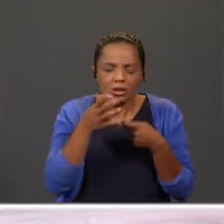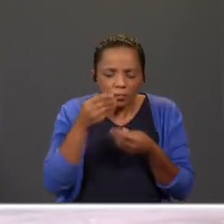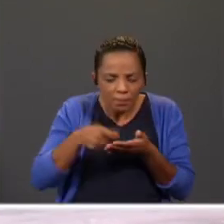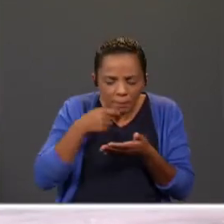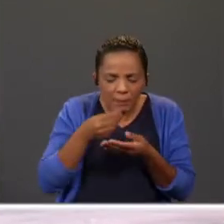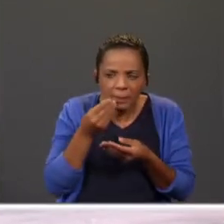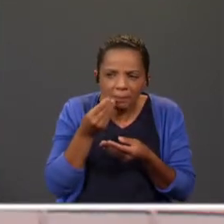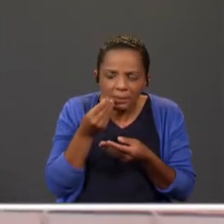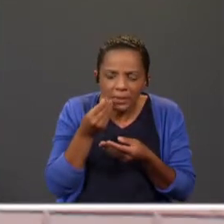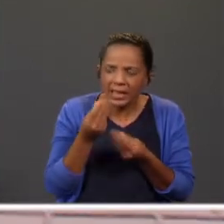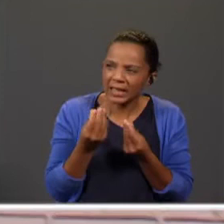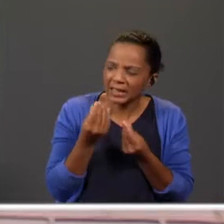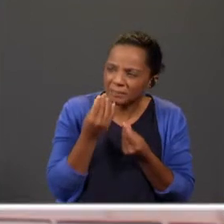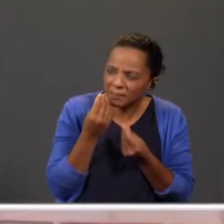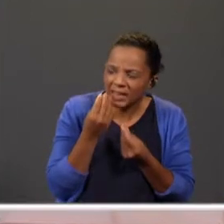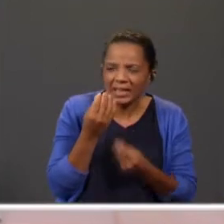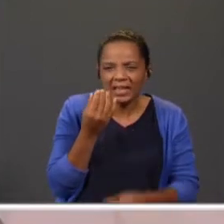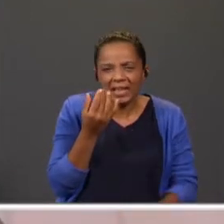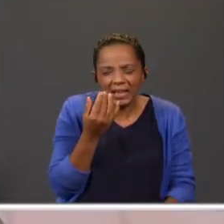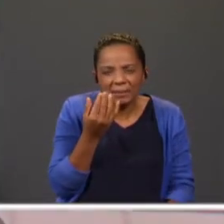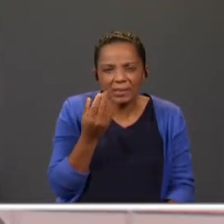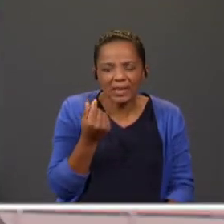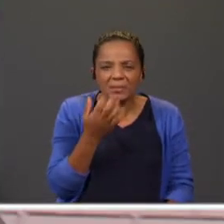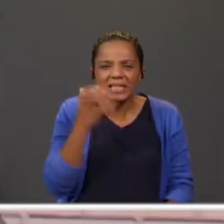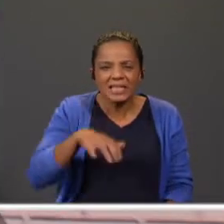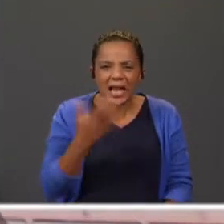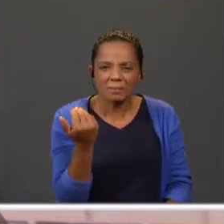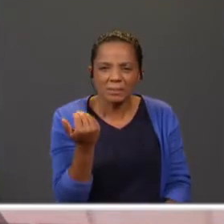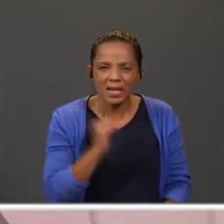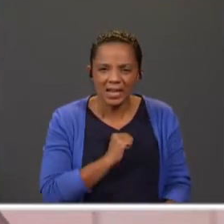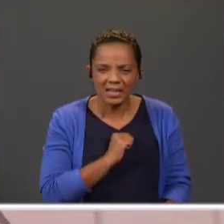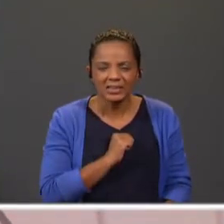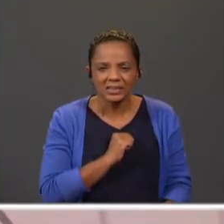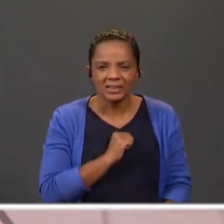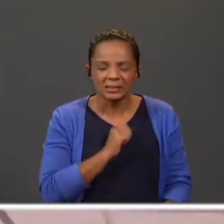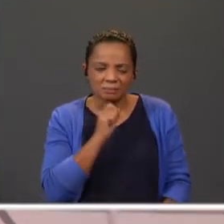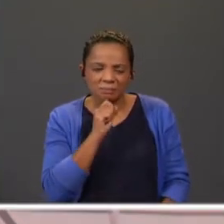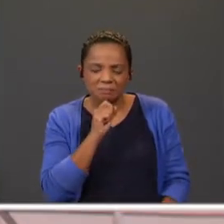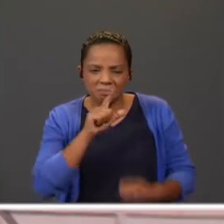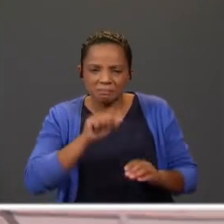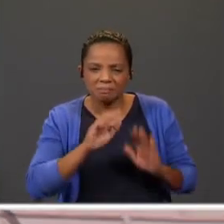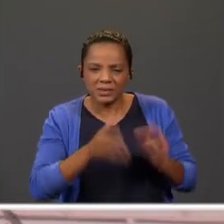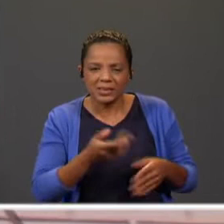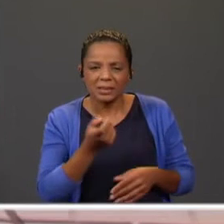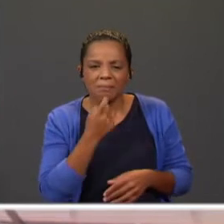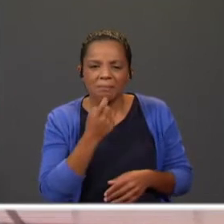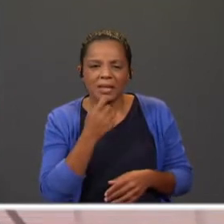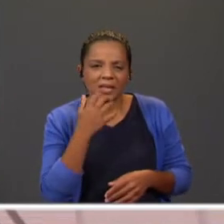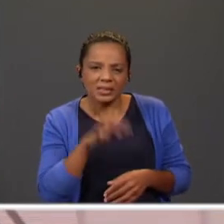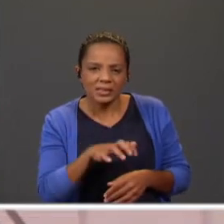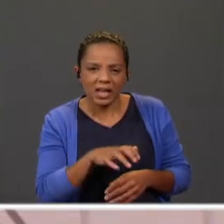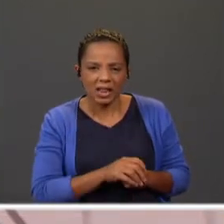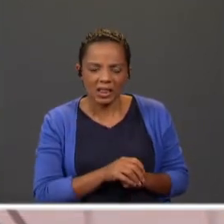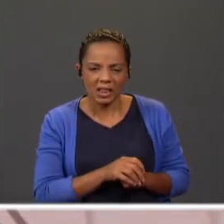caldo... Ah, está o bocadinho insolso. Ah, bem precisa de uma pedrinha de sal.